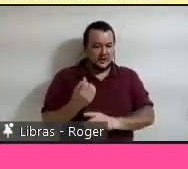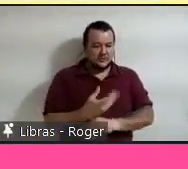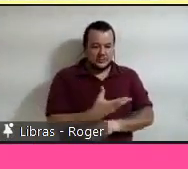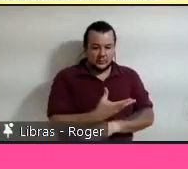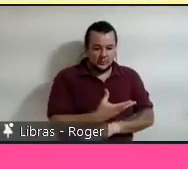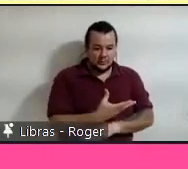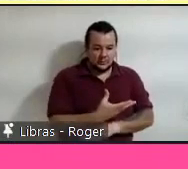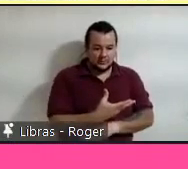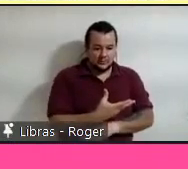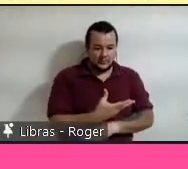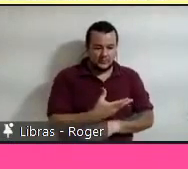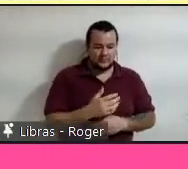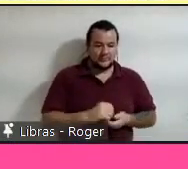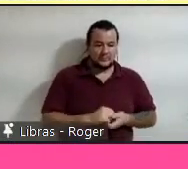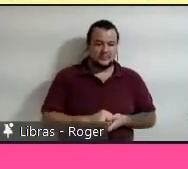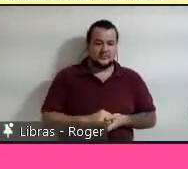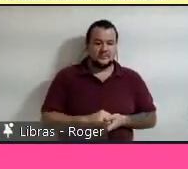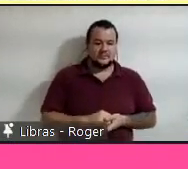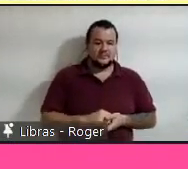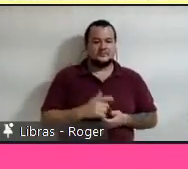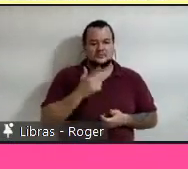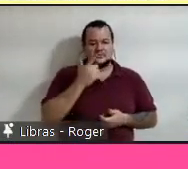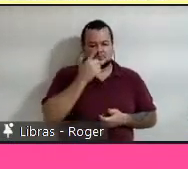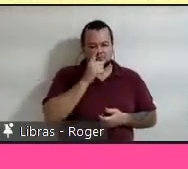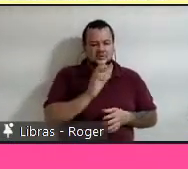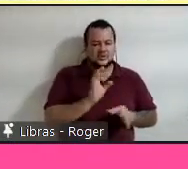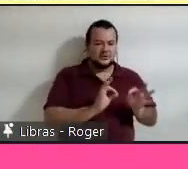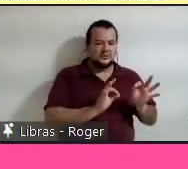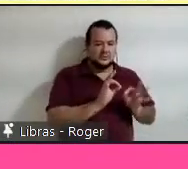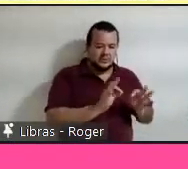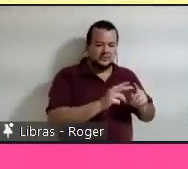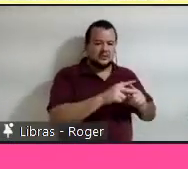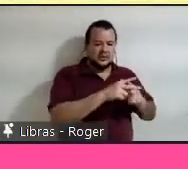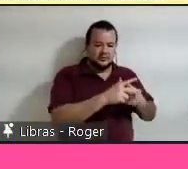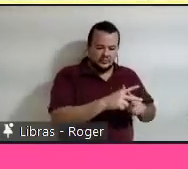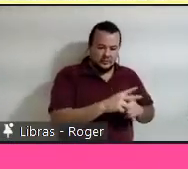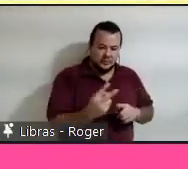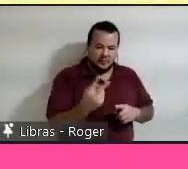pegando esse aqui a gente pode editar também os valores já inseridos,